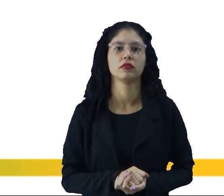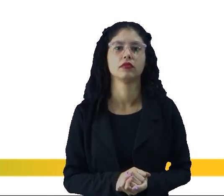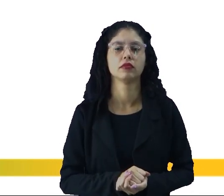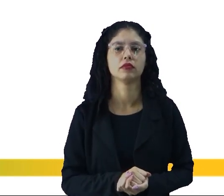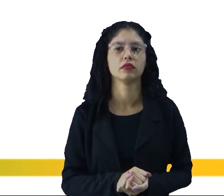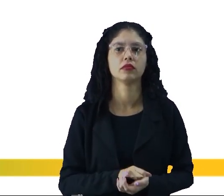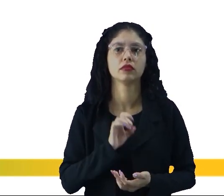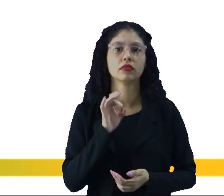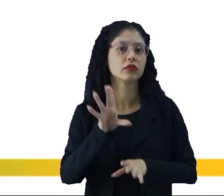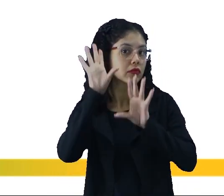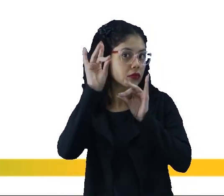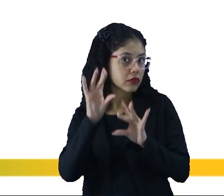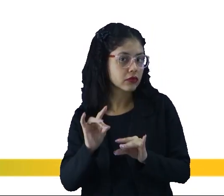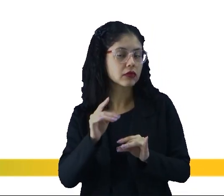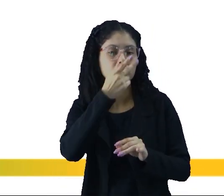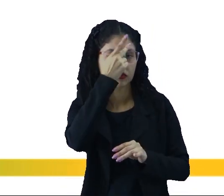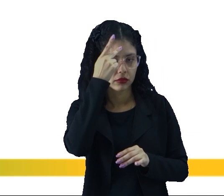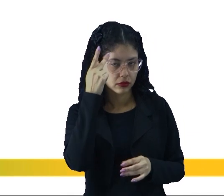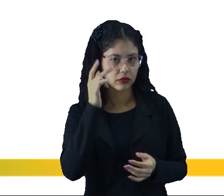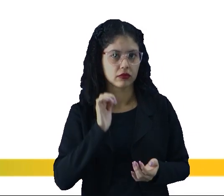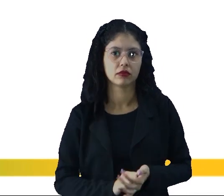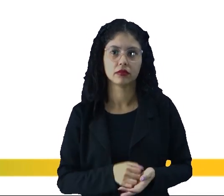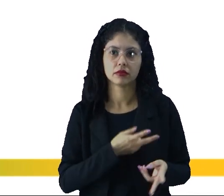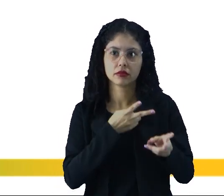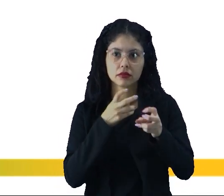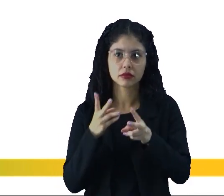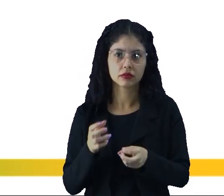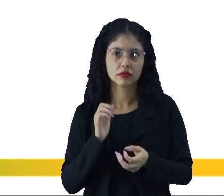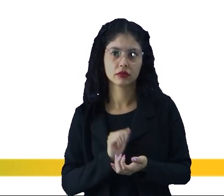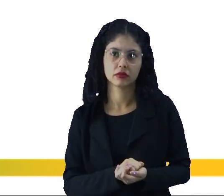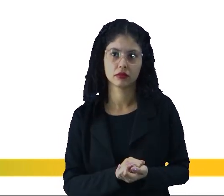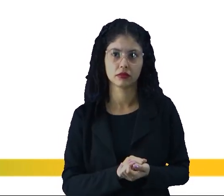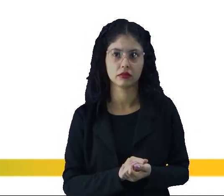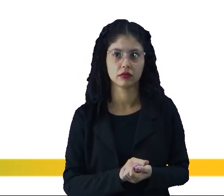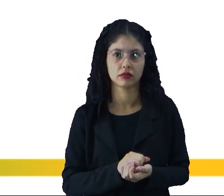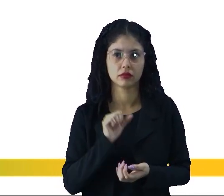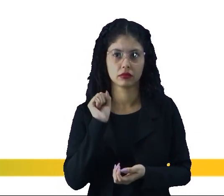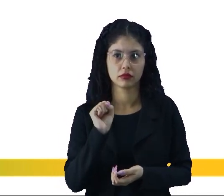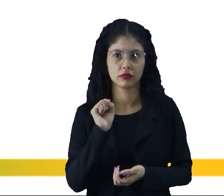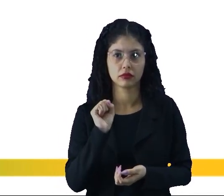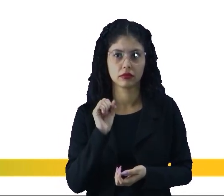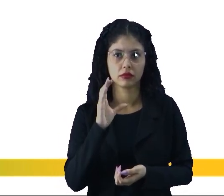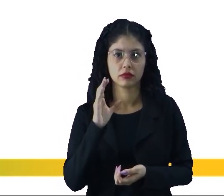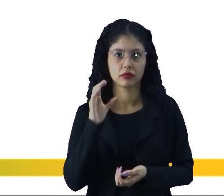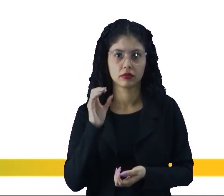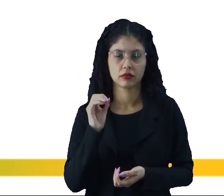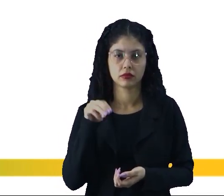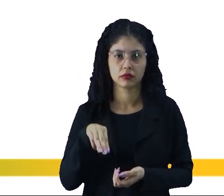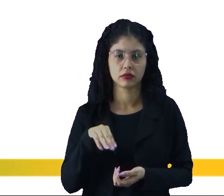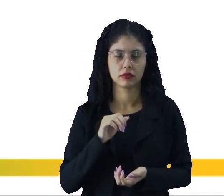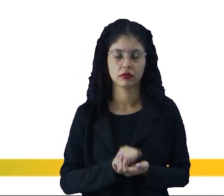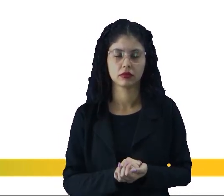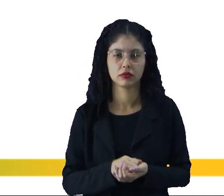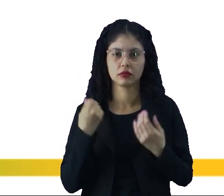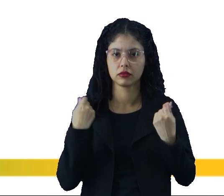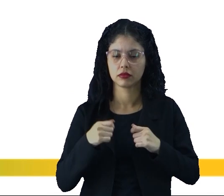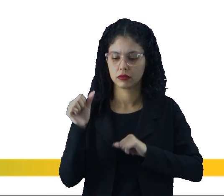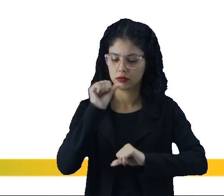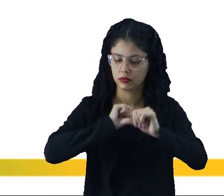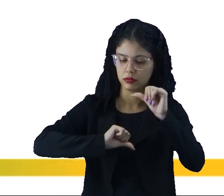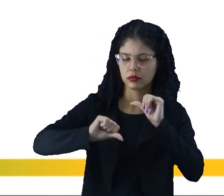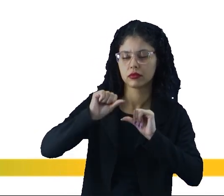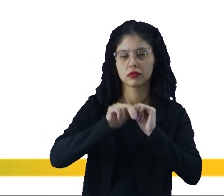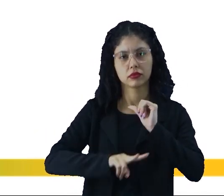a menos 3 só que tem um detalhe pessoal note que a distância está em centímetros precisamos